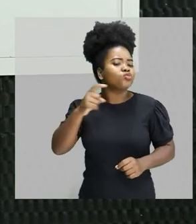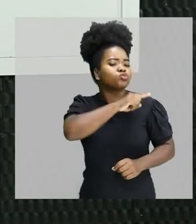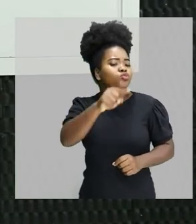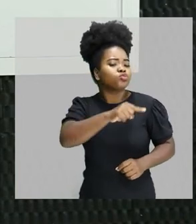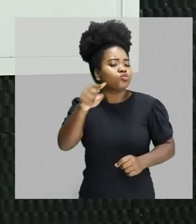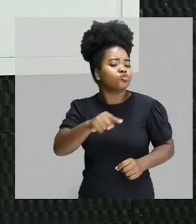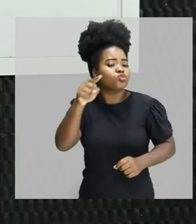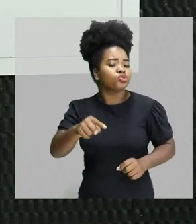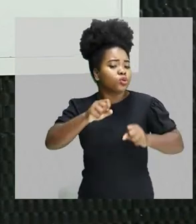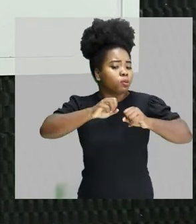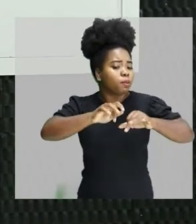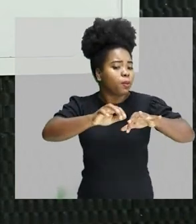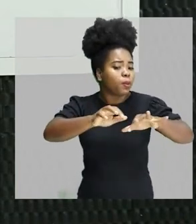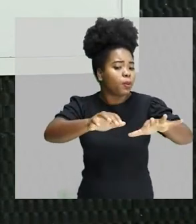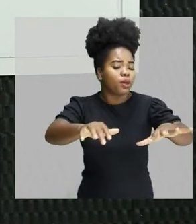são perturbações